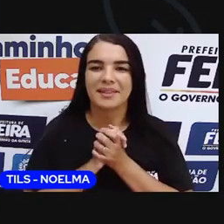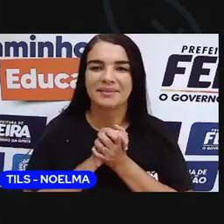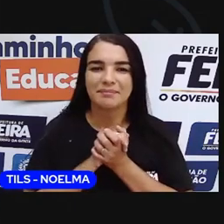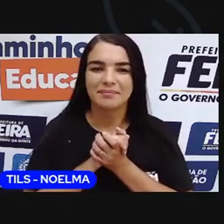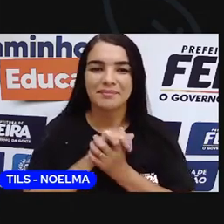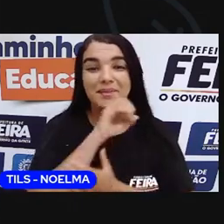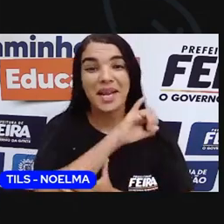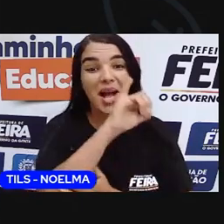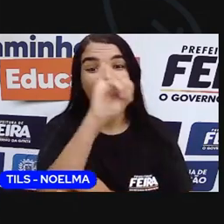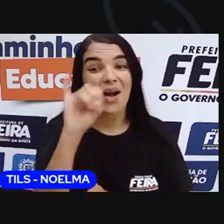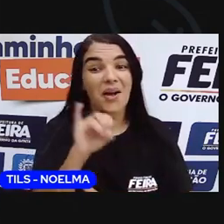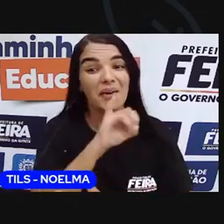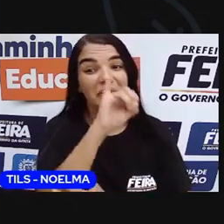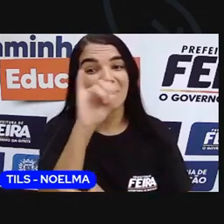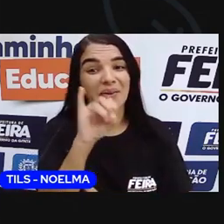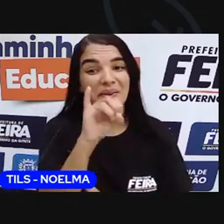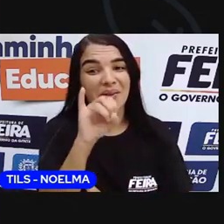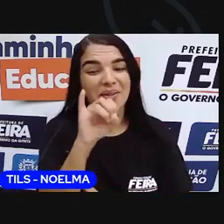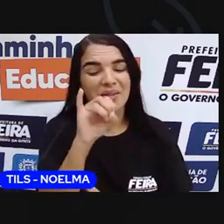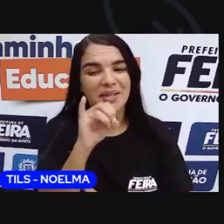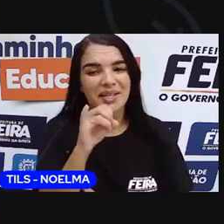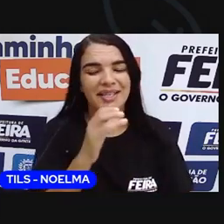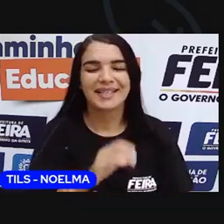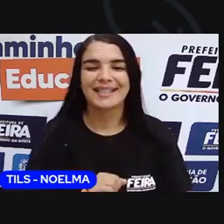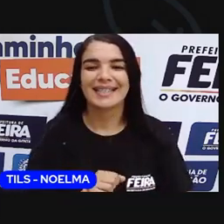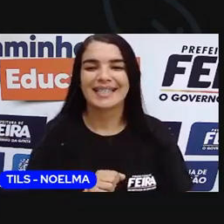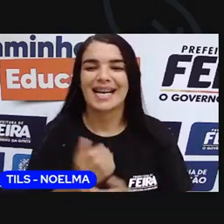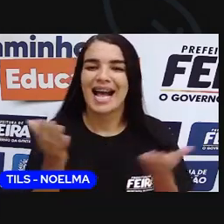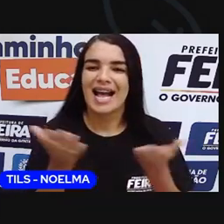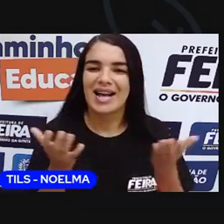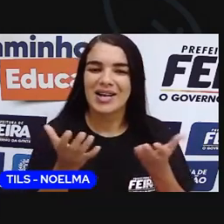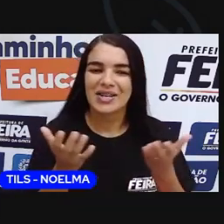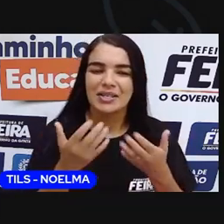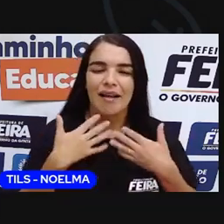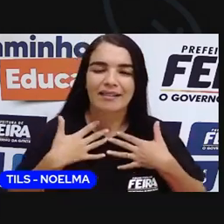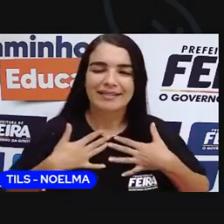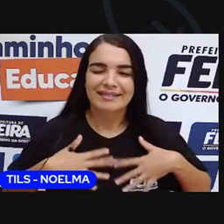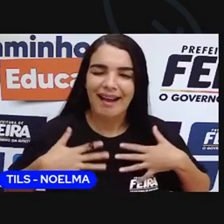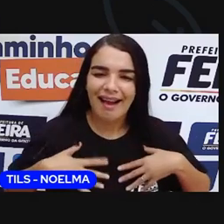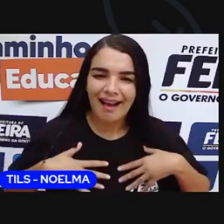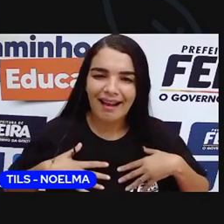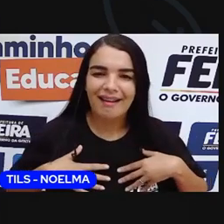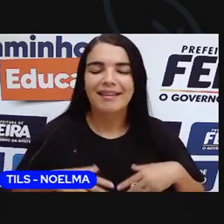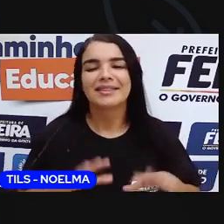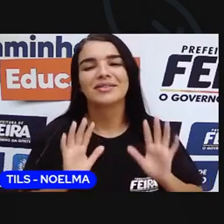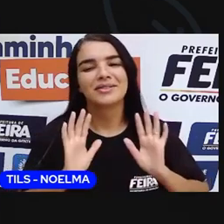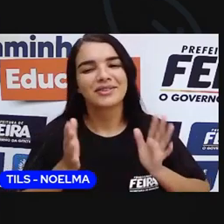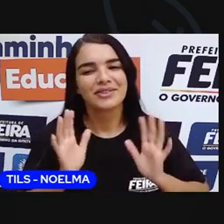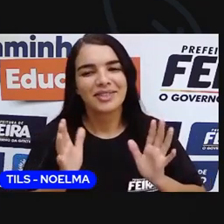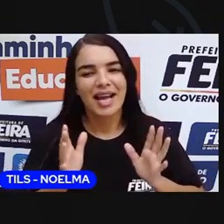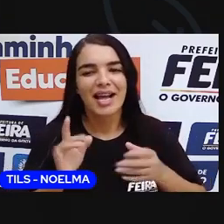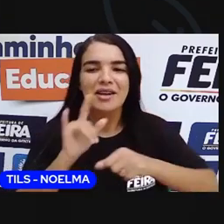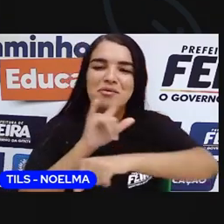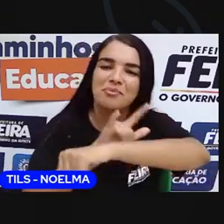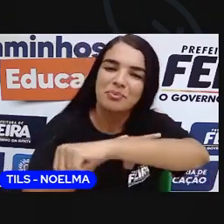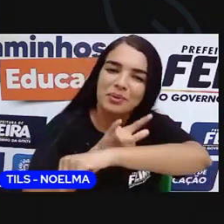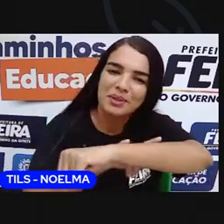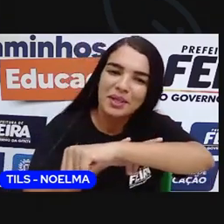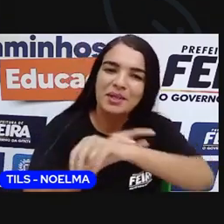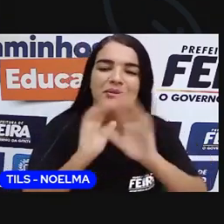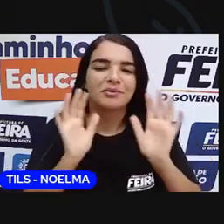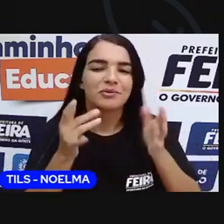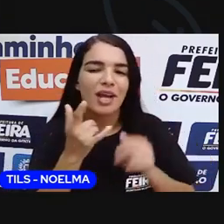Olá, galerinha! Já estão descansados? Tomaram aquela água? Foram ao banheiro? Lancharam?